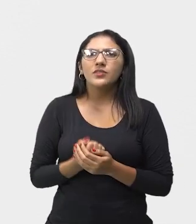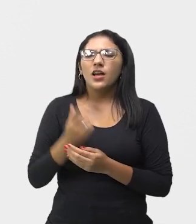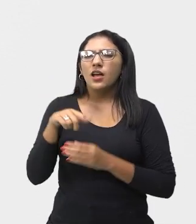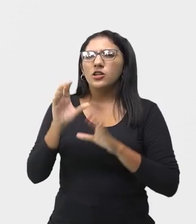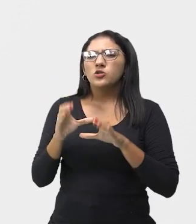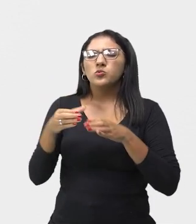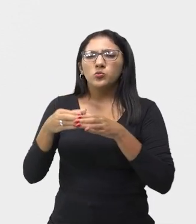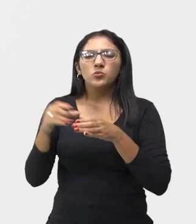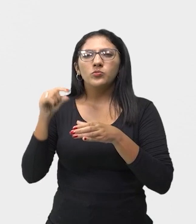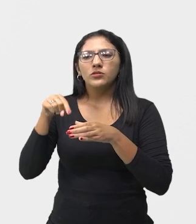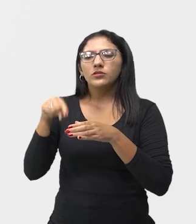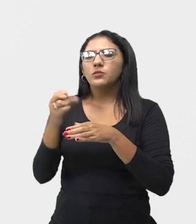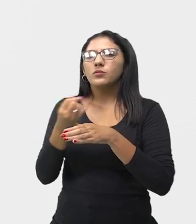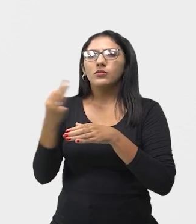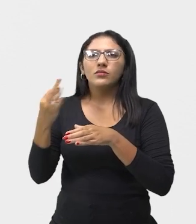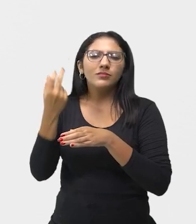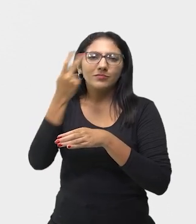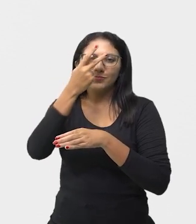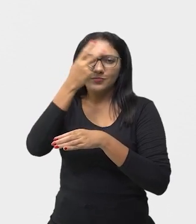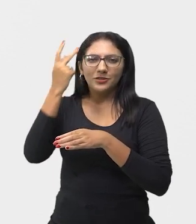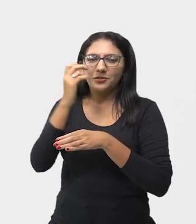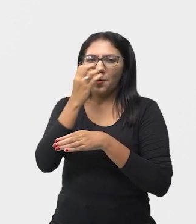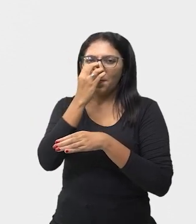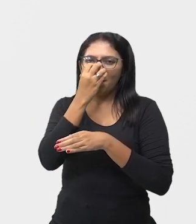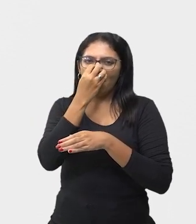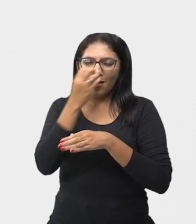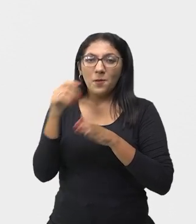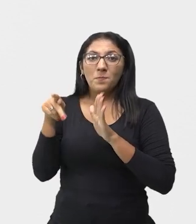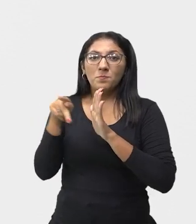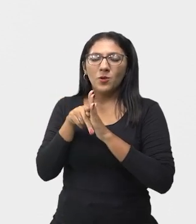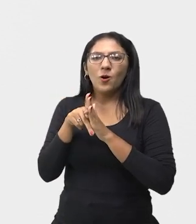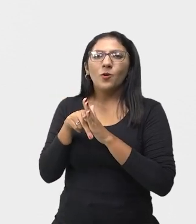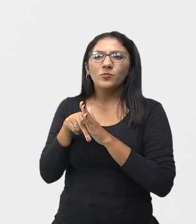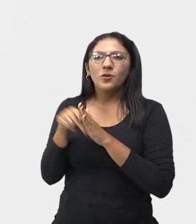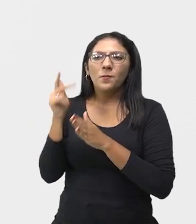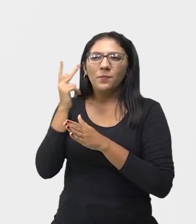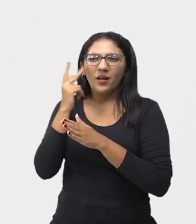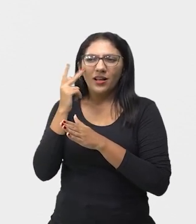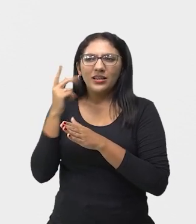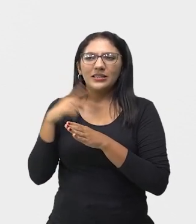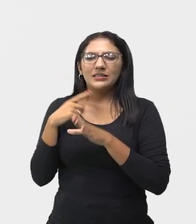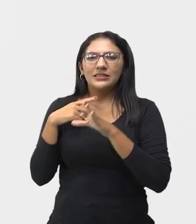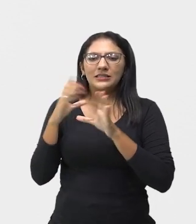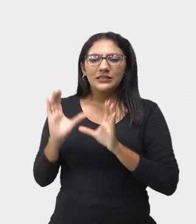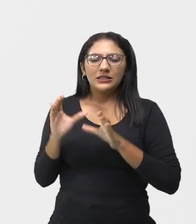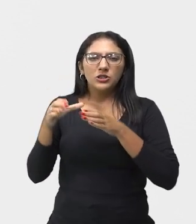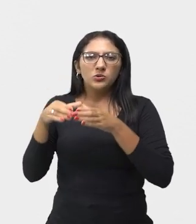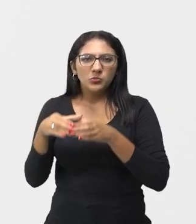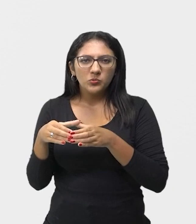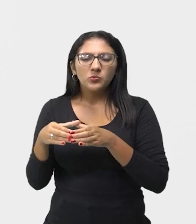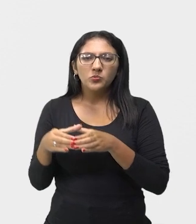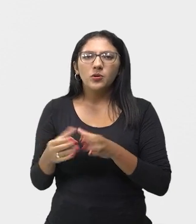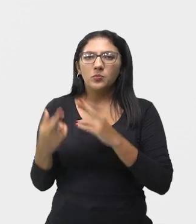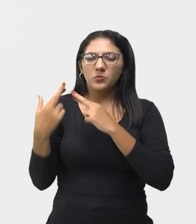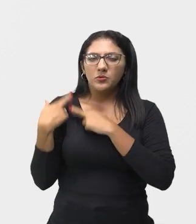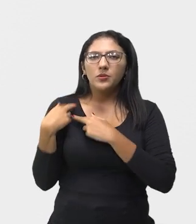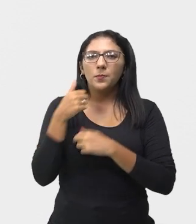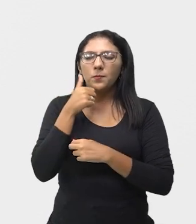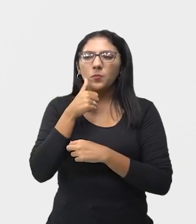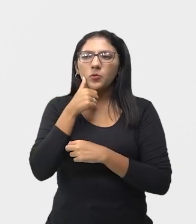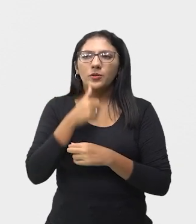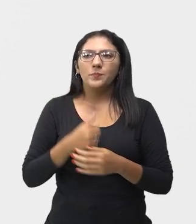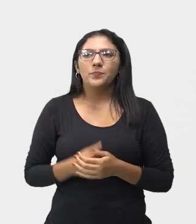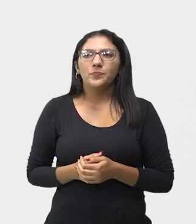Quintal, ele é formado por palhaços paulistas reunidos por César Gouveia, os